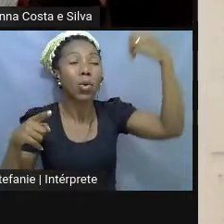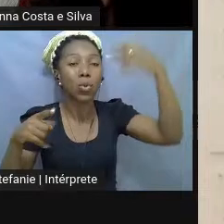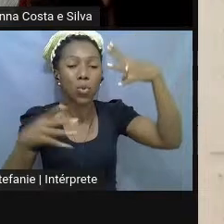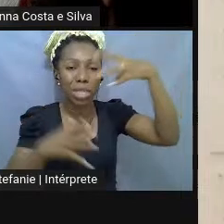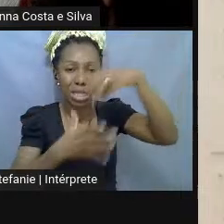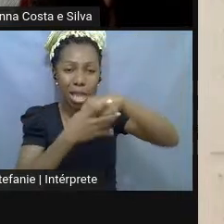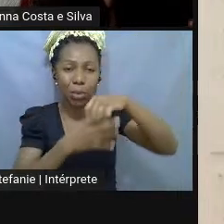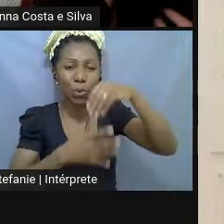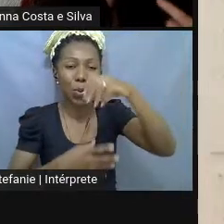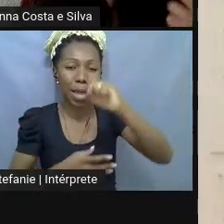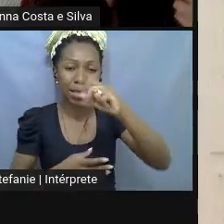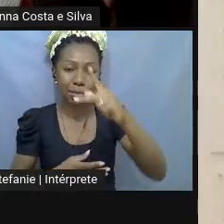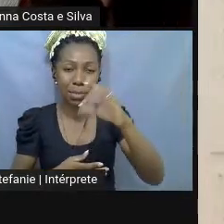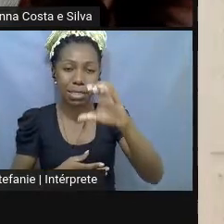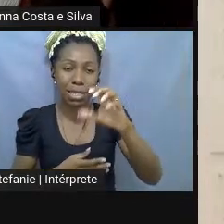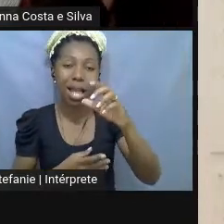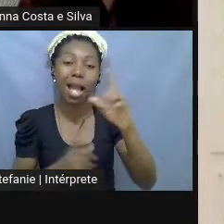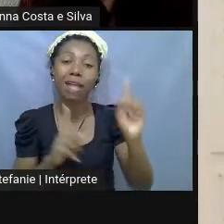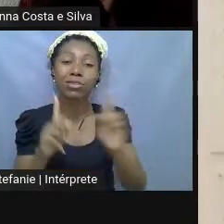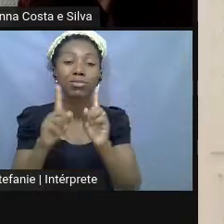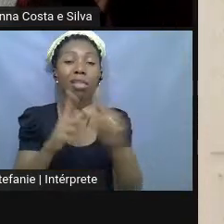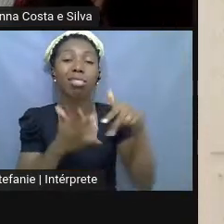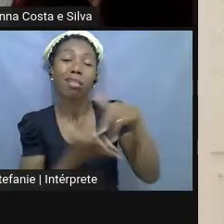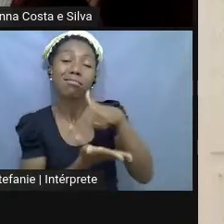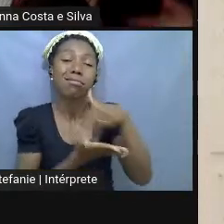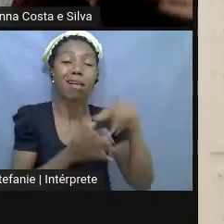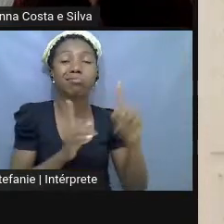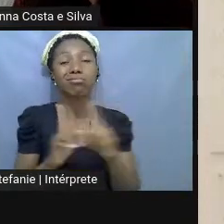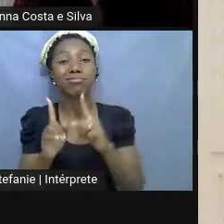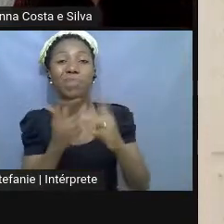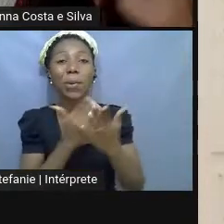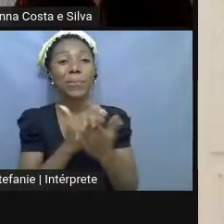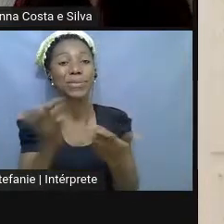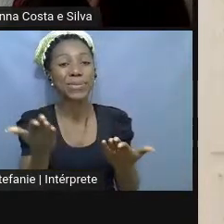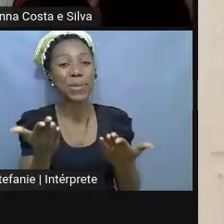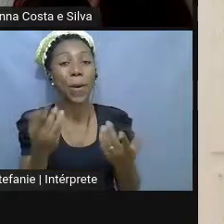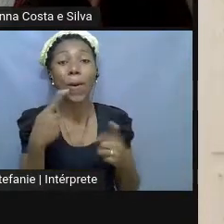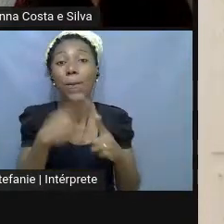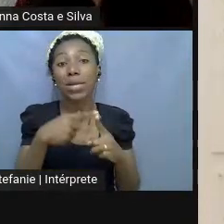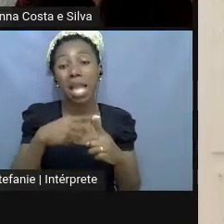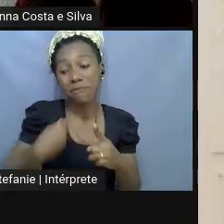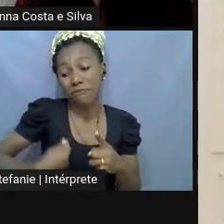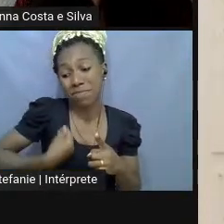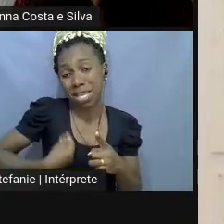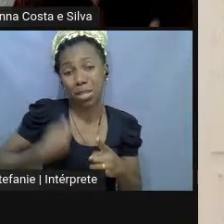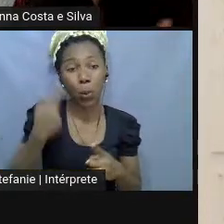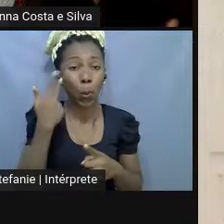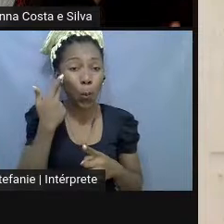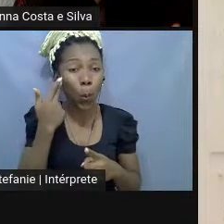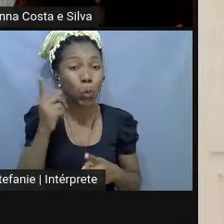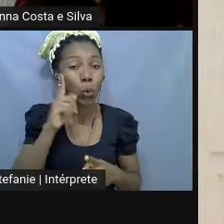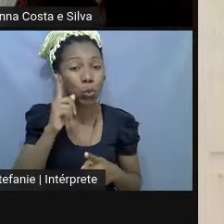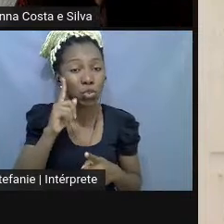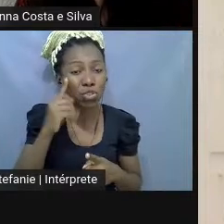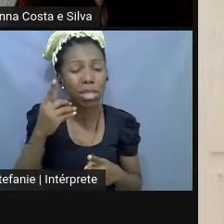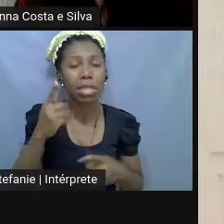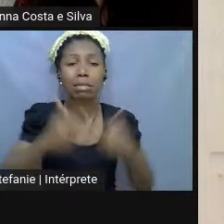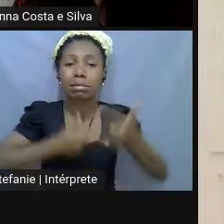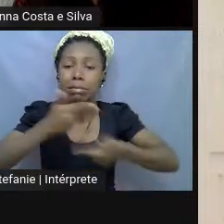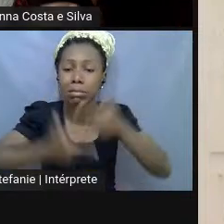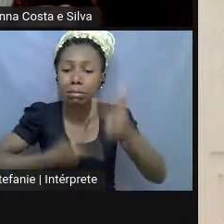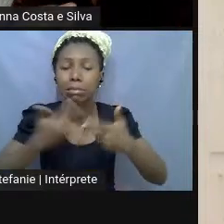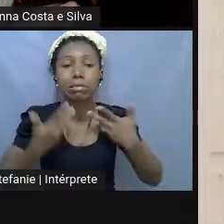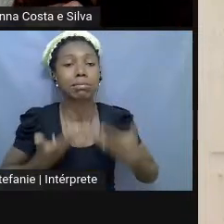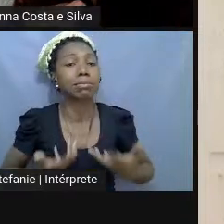que... É... Na vida louca, né? Na... Na sociedade do cansaço, no cansaço aí que a gente vive, justamente